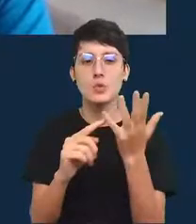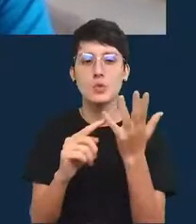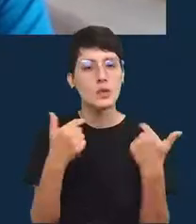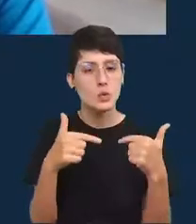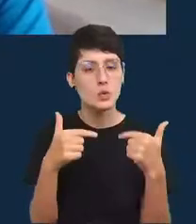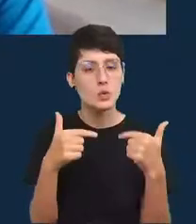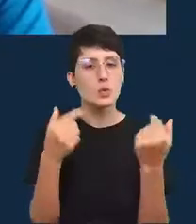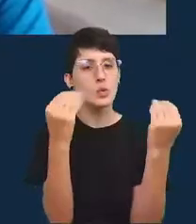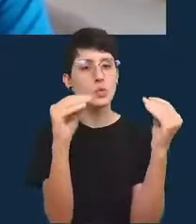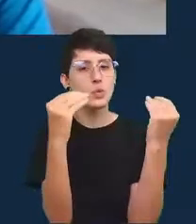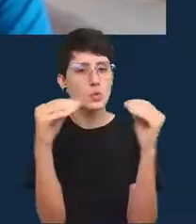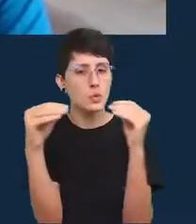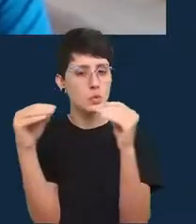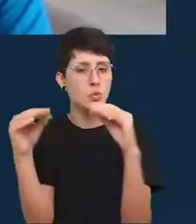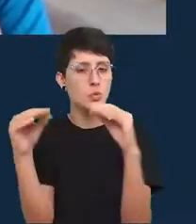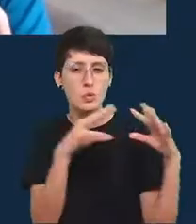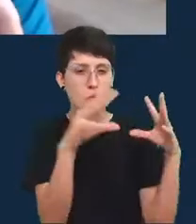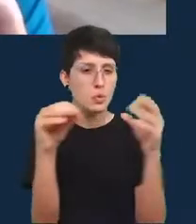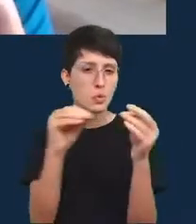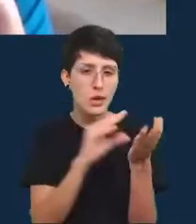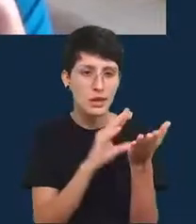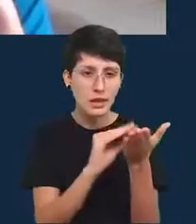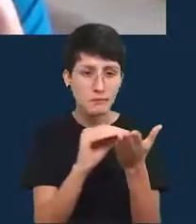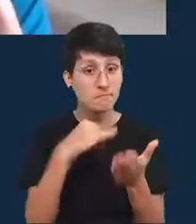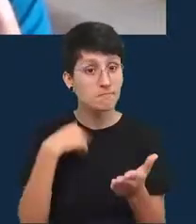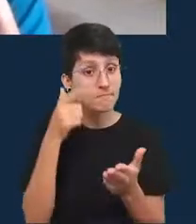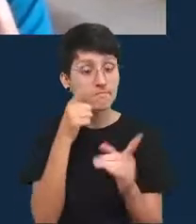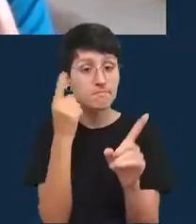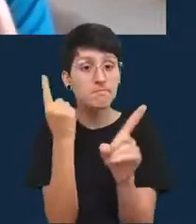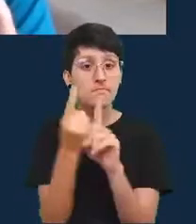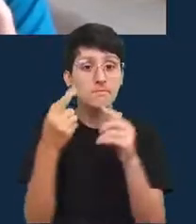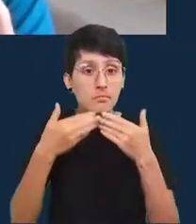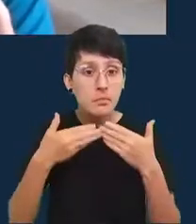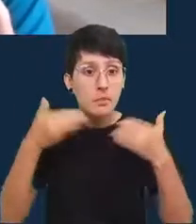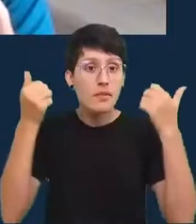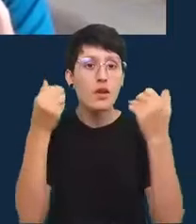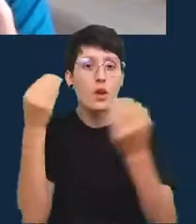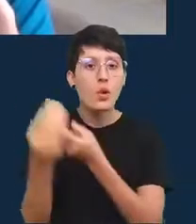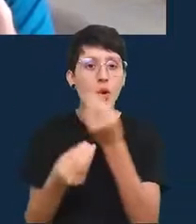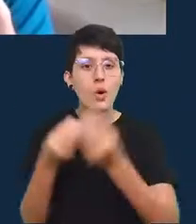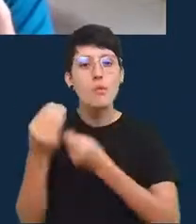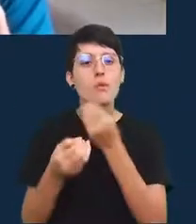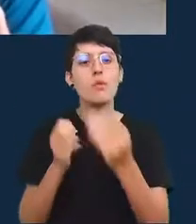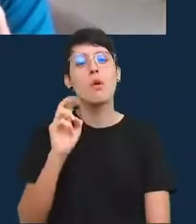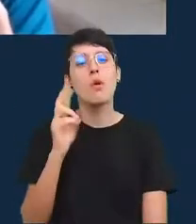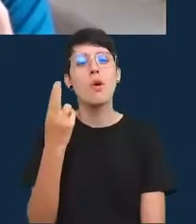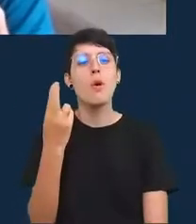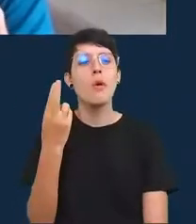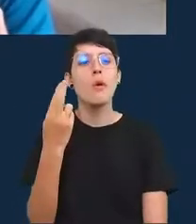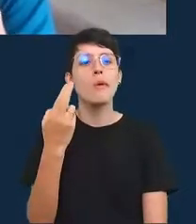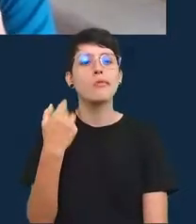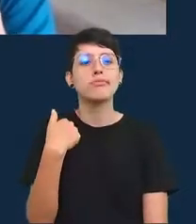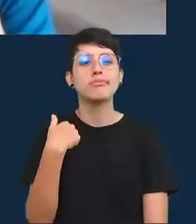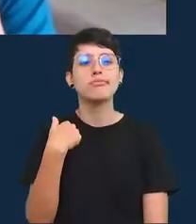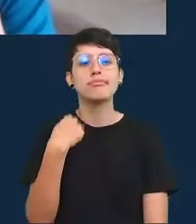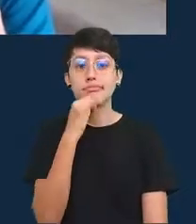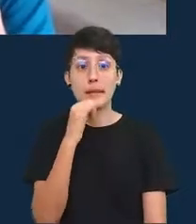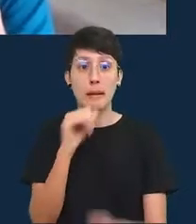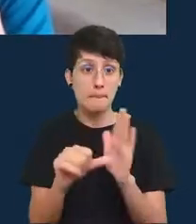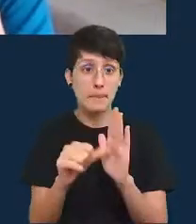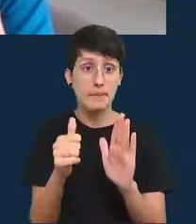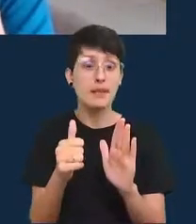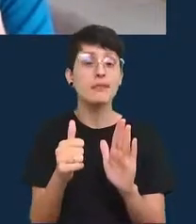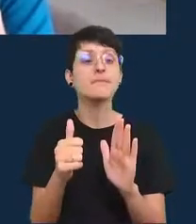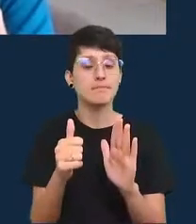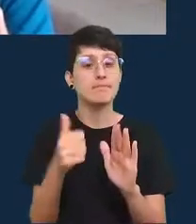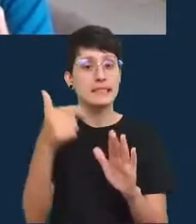se eu encontrar uma fonte melhor por exemplo eu uso essa é a primeira maneira a segunda maneira é